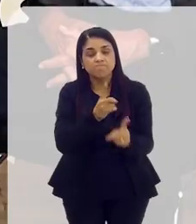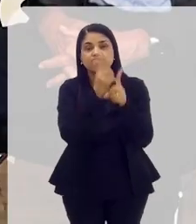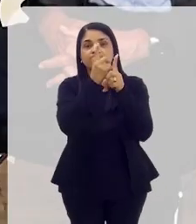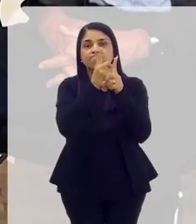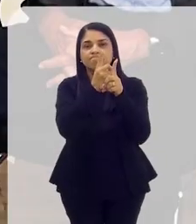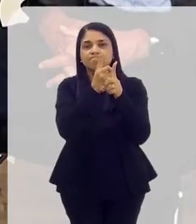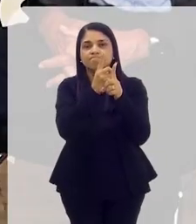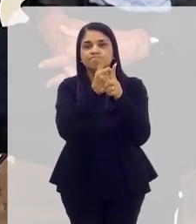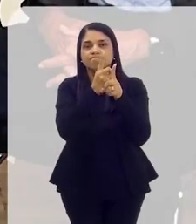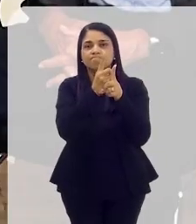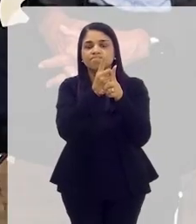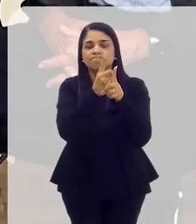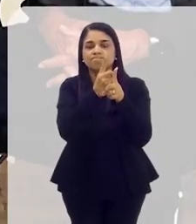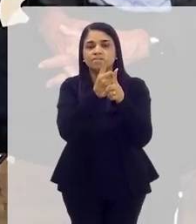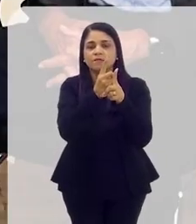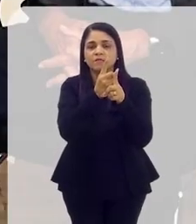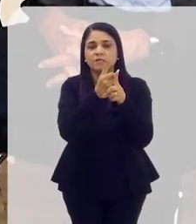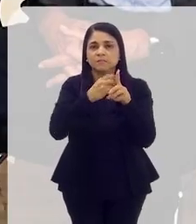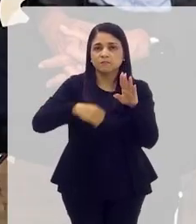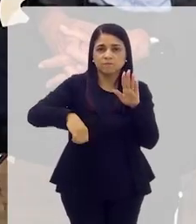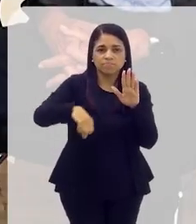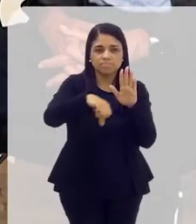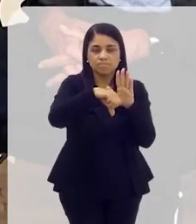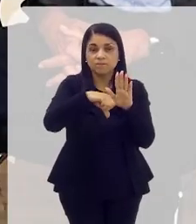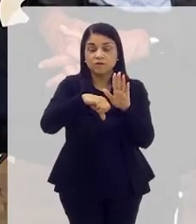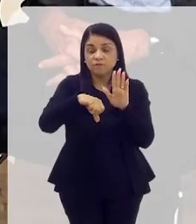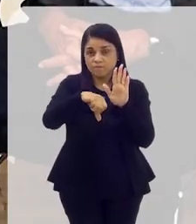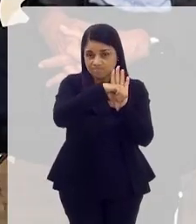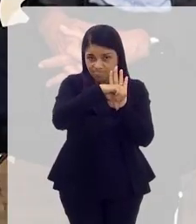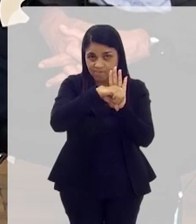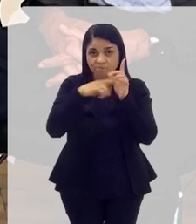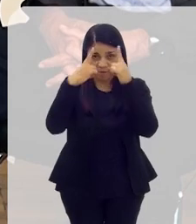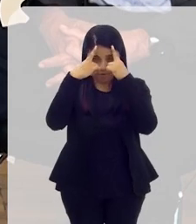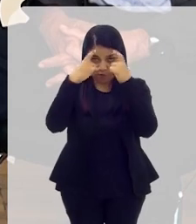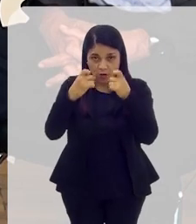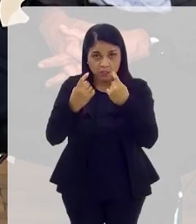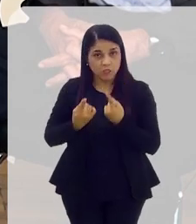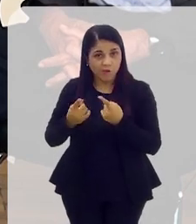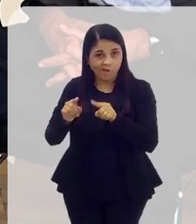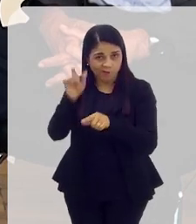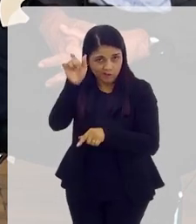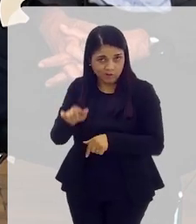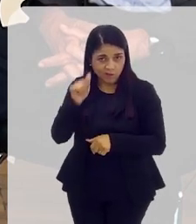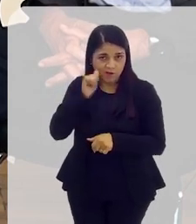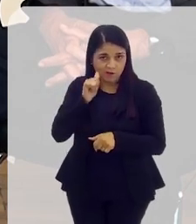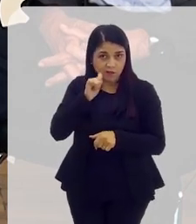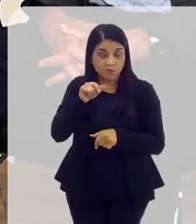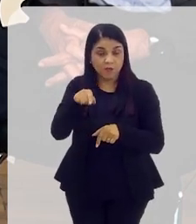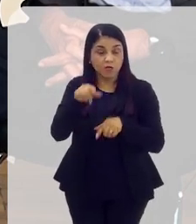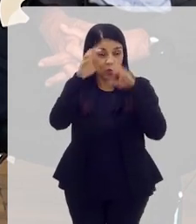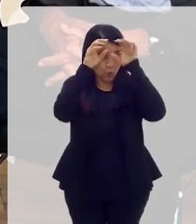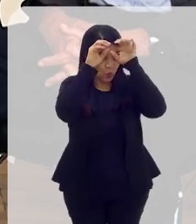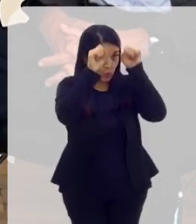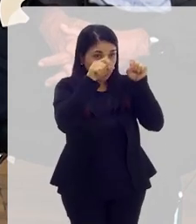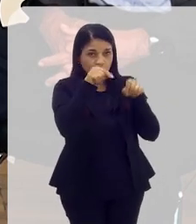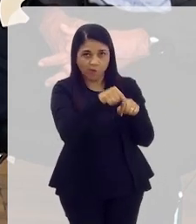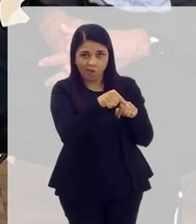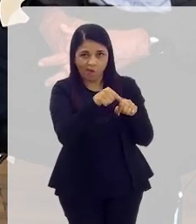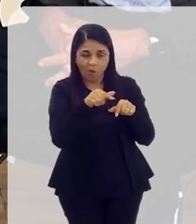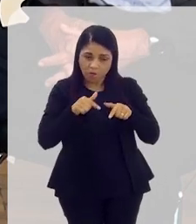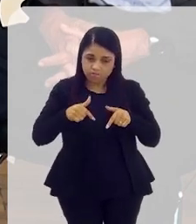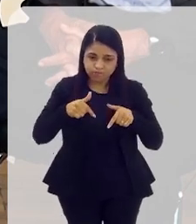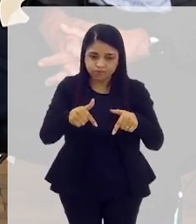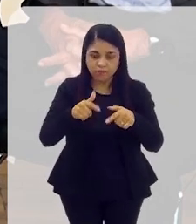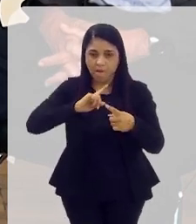na identificação desses atos de violência, dessas agressões que são perpetradas na rede, para que o tribunal